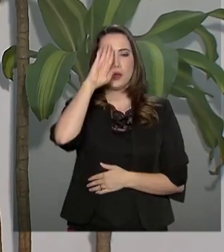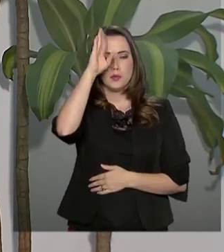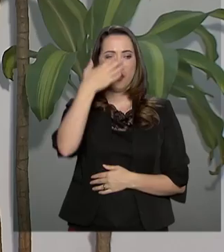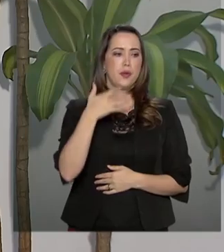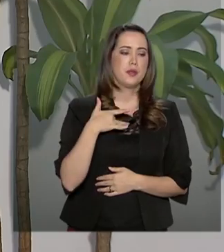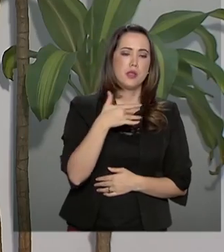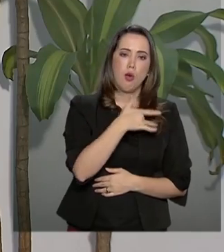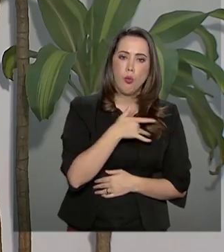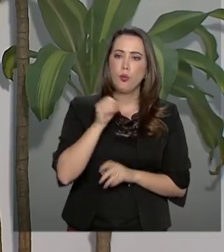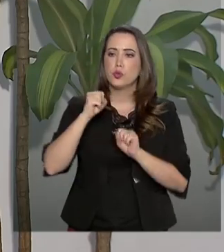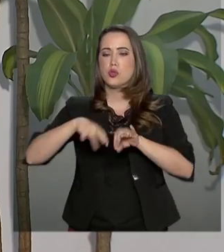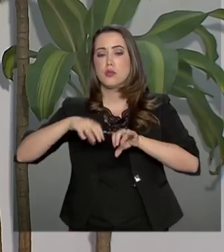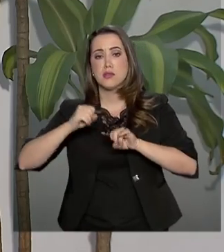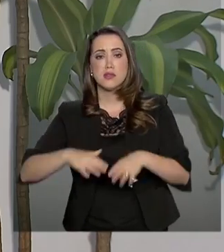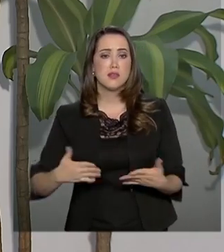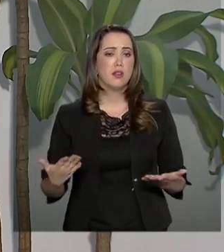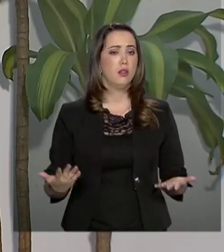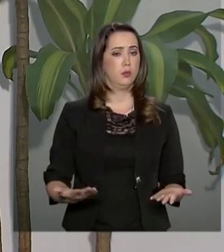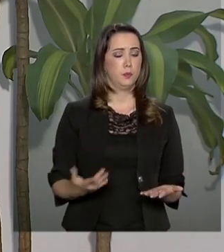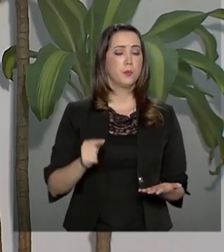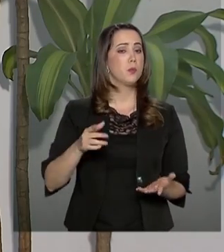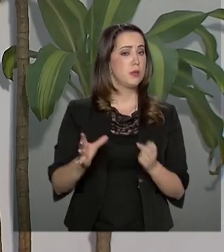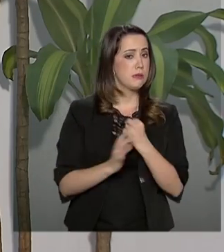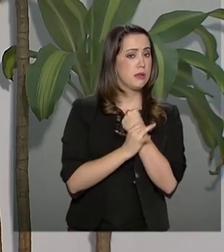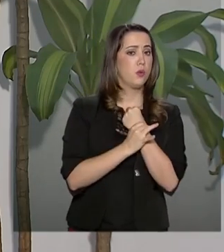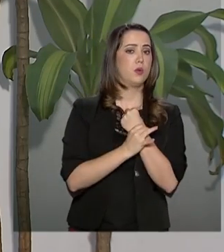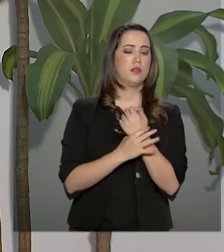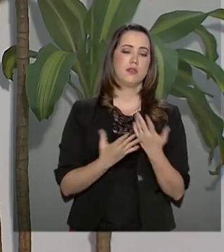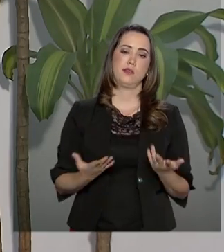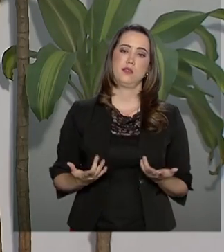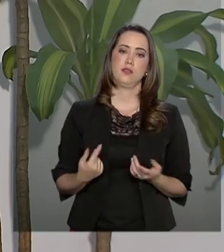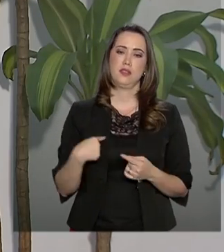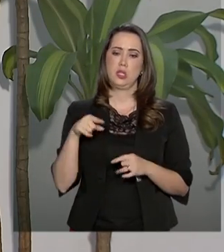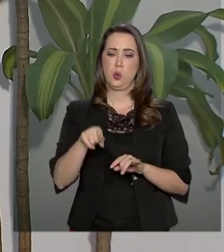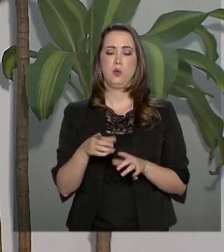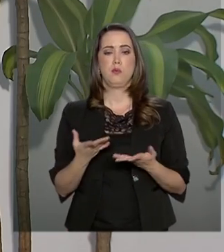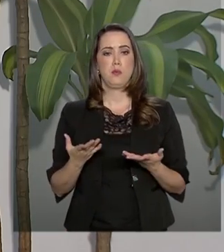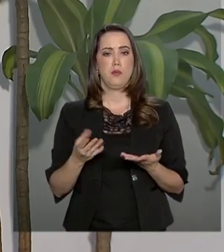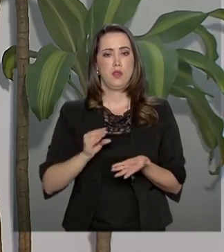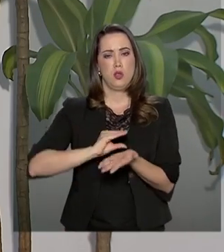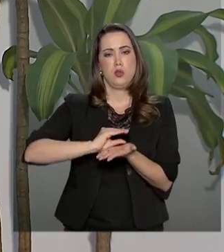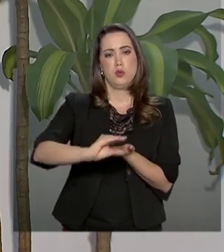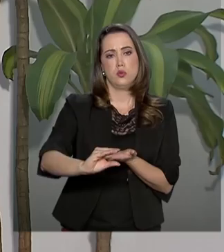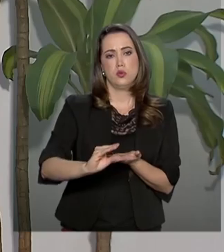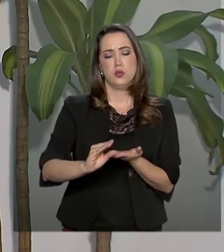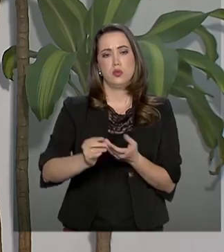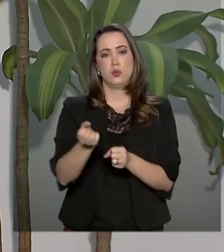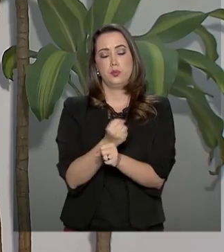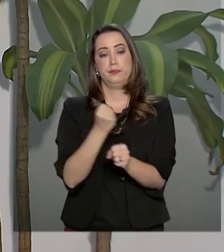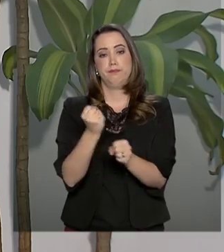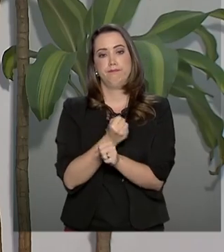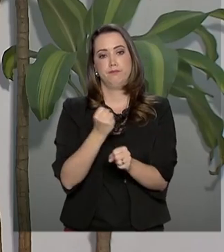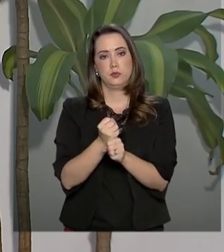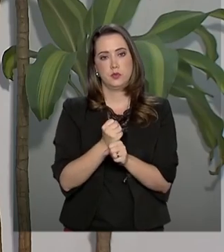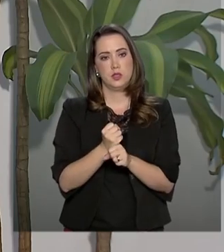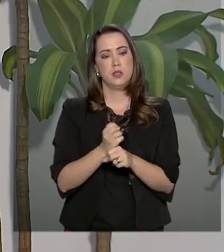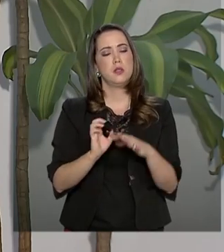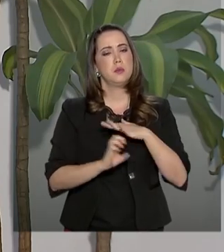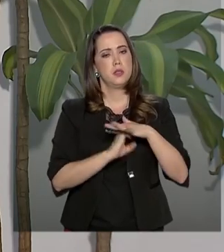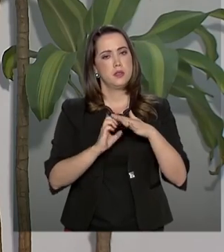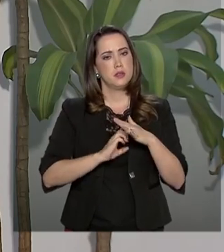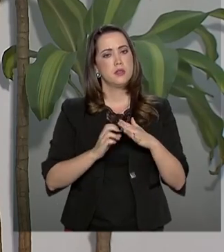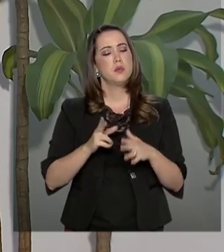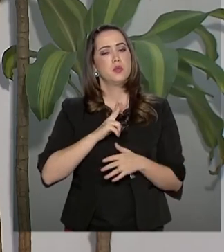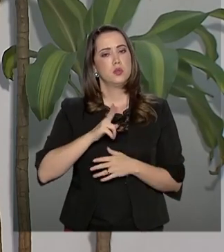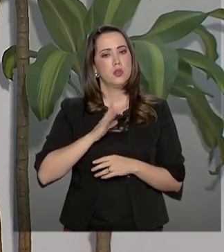educação, como saúde, como segurança pública. E no setor de infraestrutura, a iniciativa privada quer